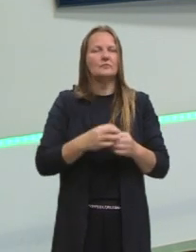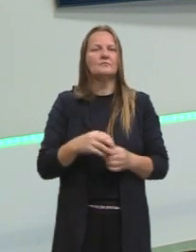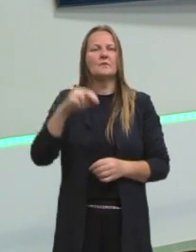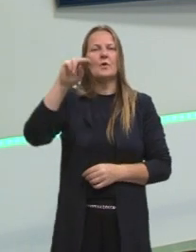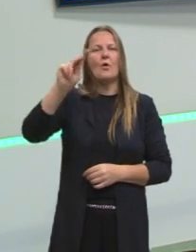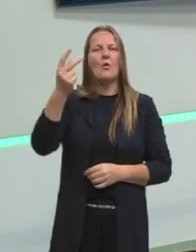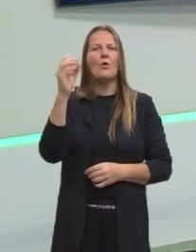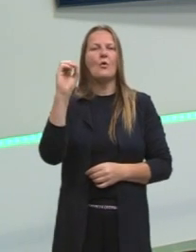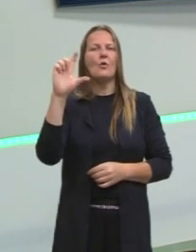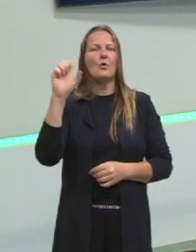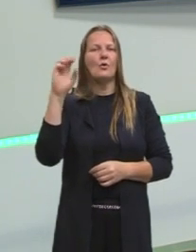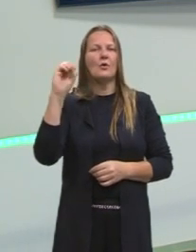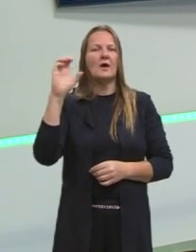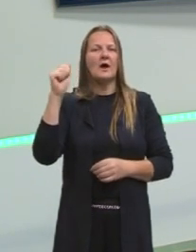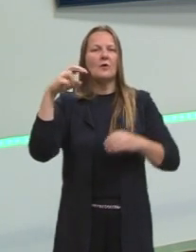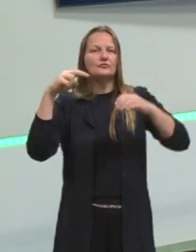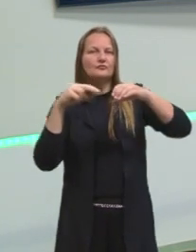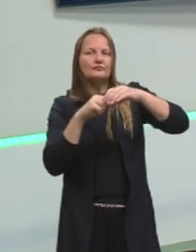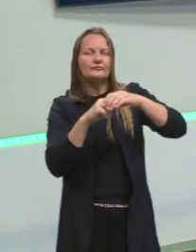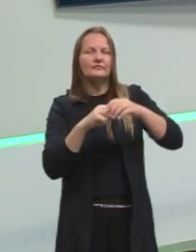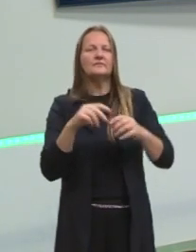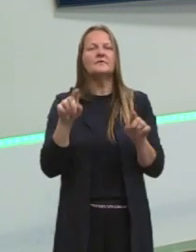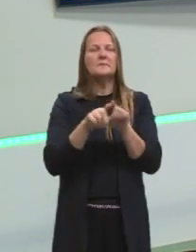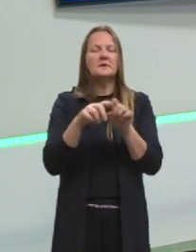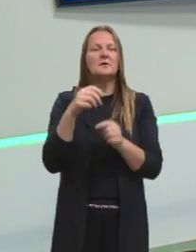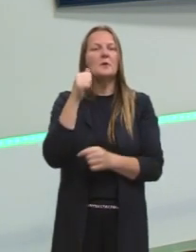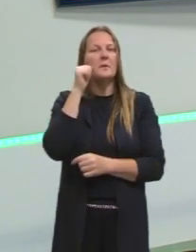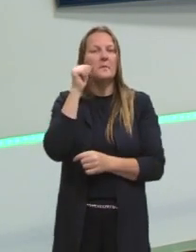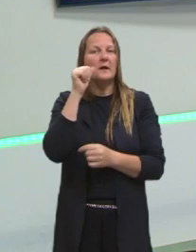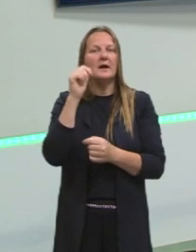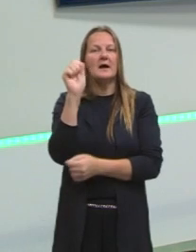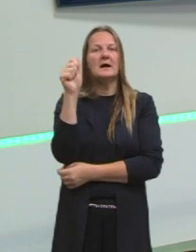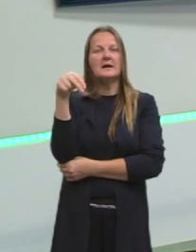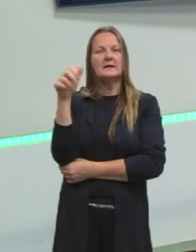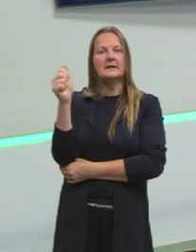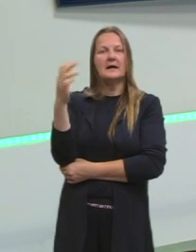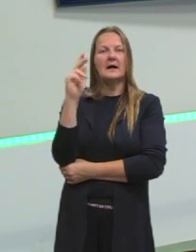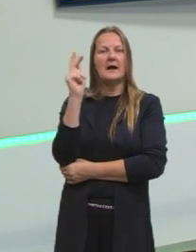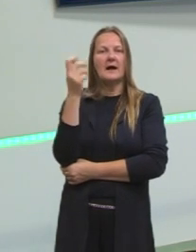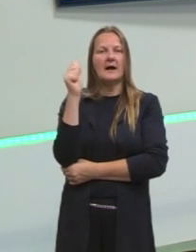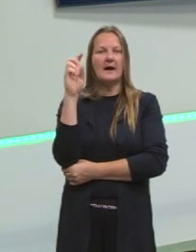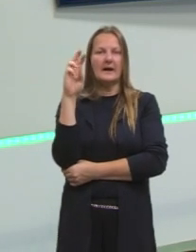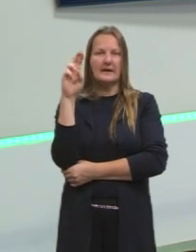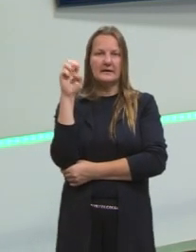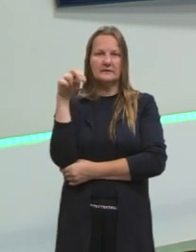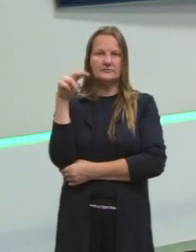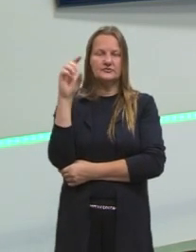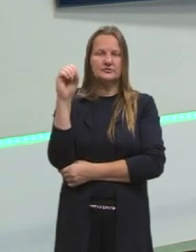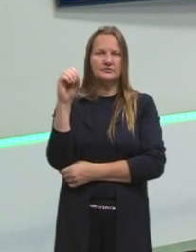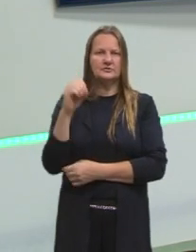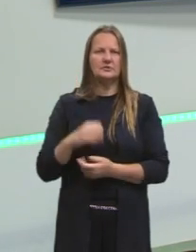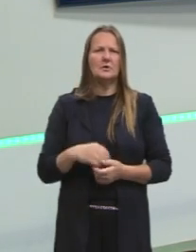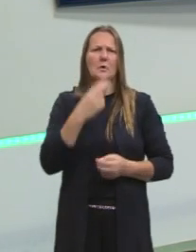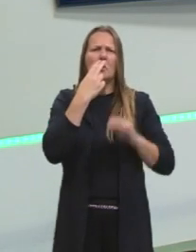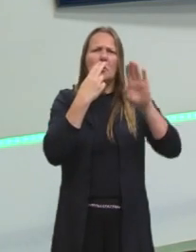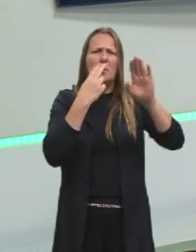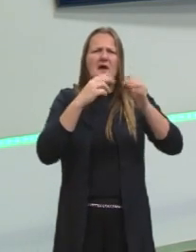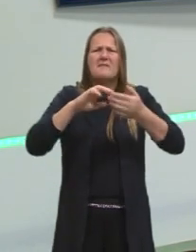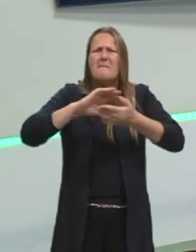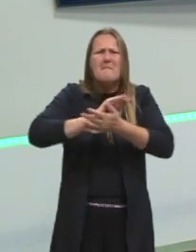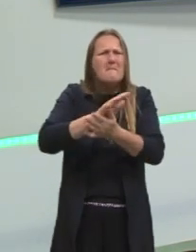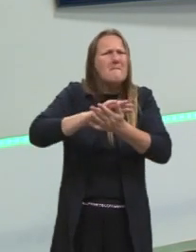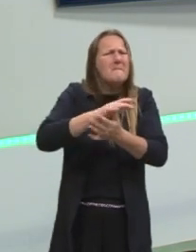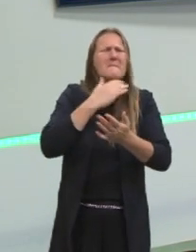E a Hannah Arendt, quando ela acompanha o julgamento do Wakeman, o ela espera? Um nazista que causou a morte de